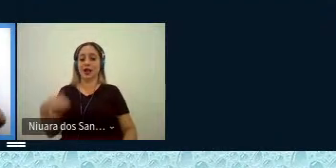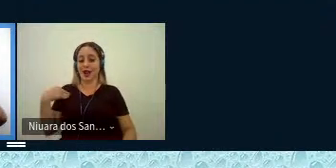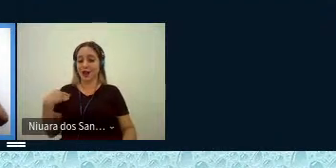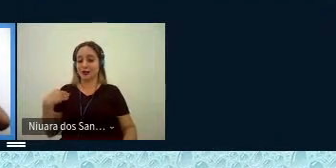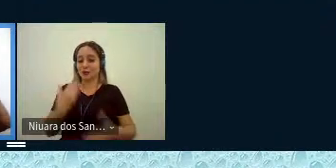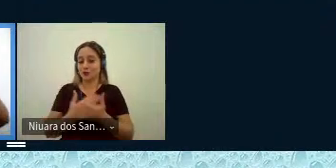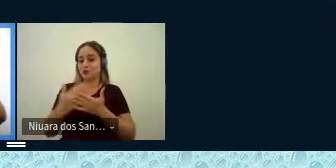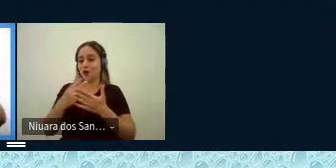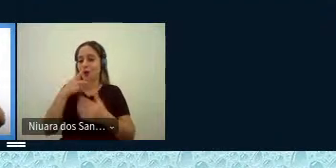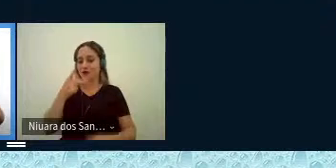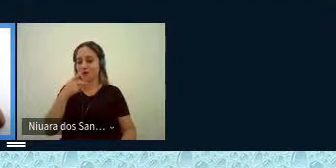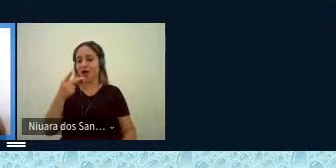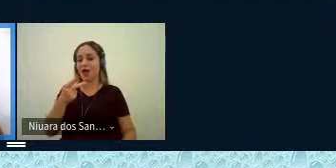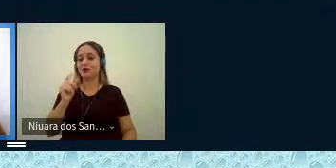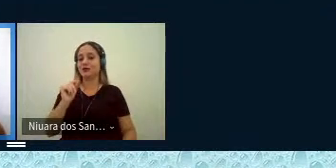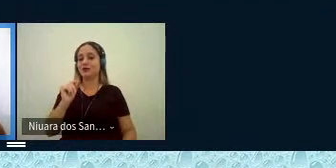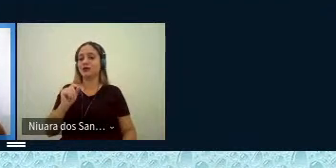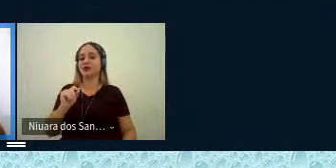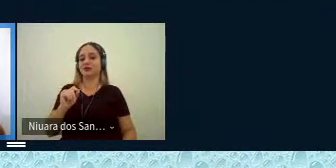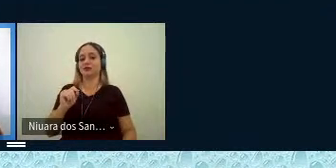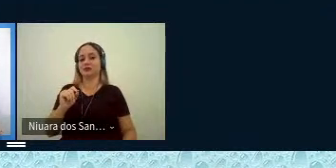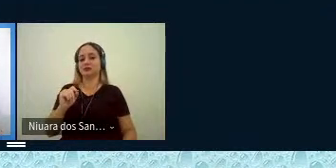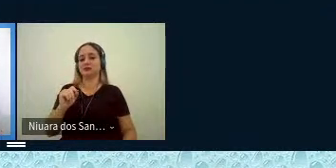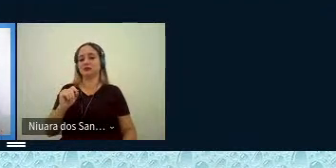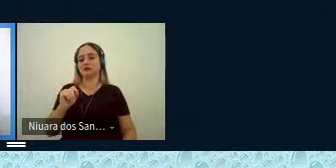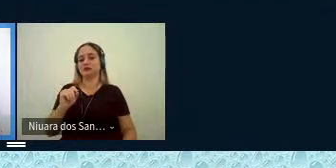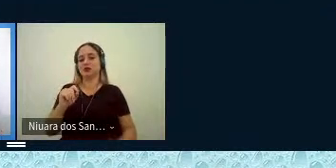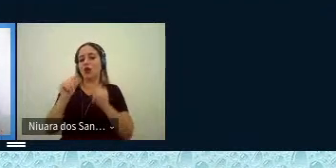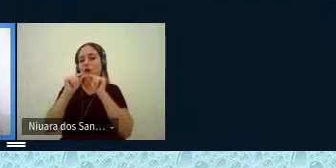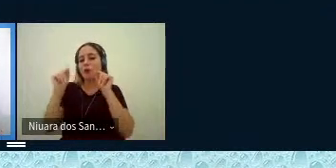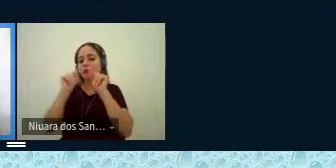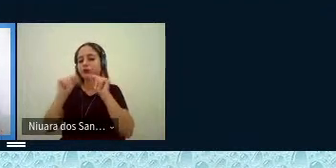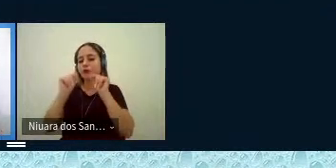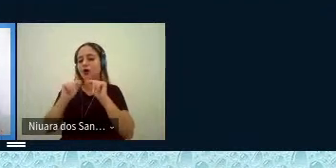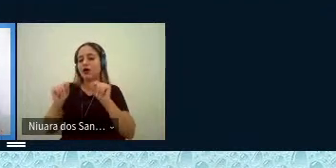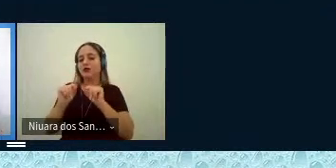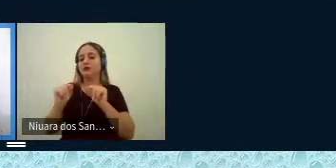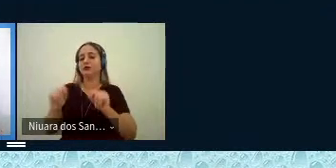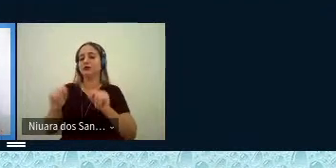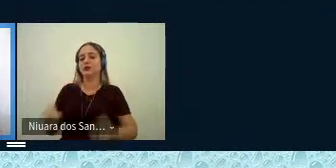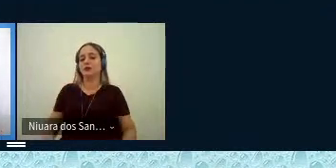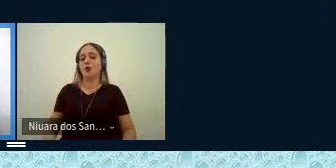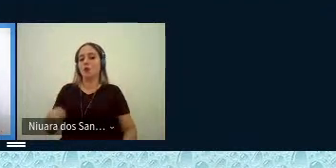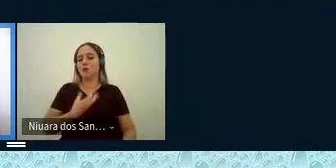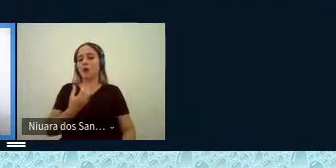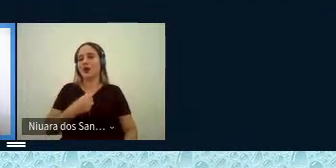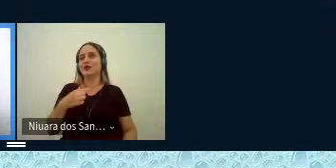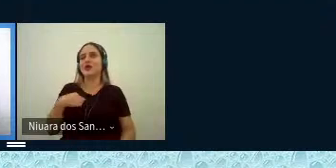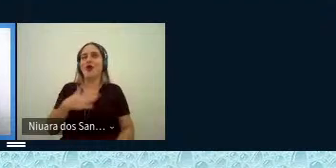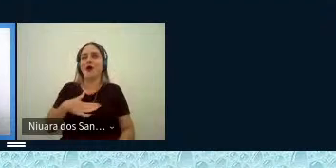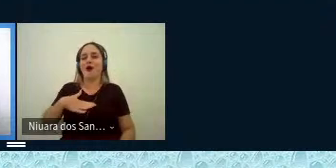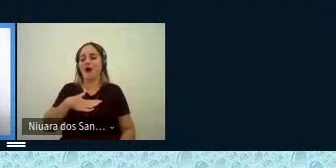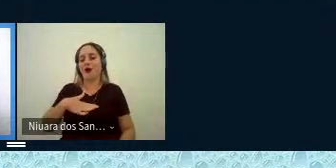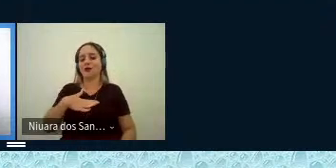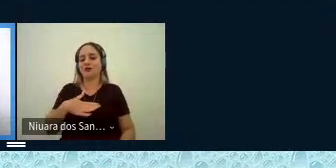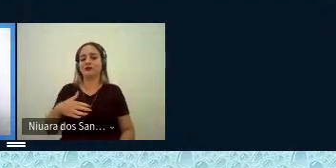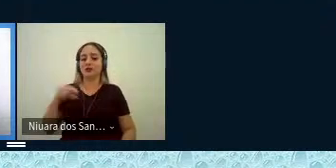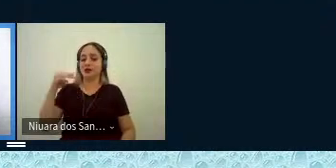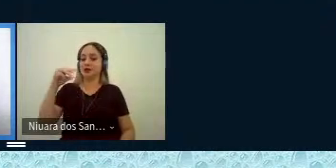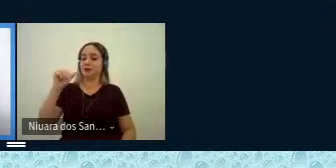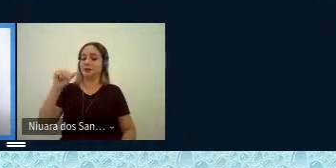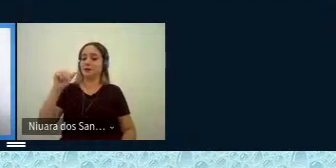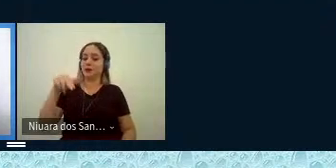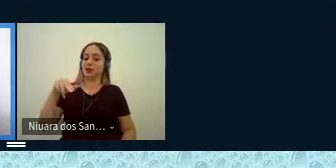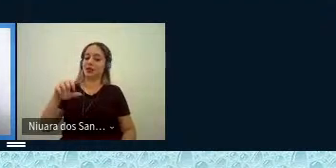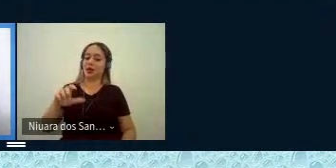fala com uns versos de um poeta que eu tenho muito apreço, Manuel de Barros.